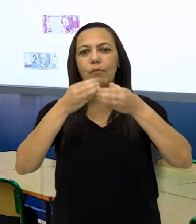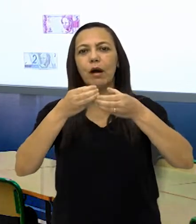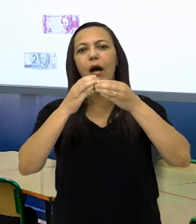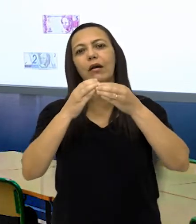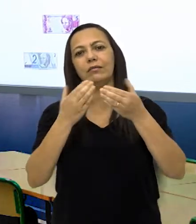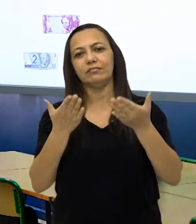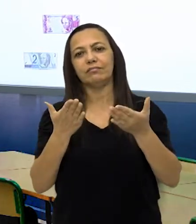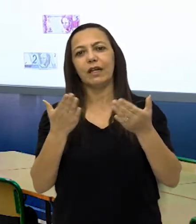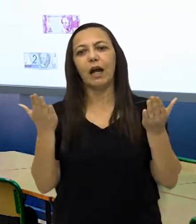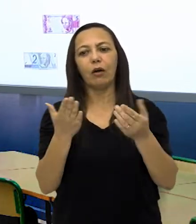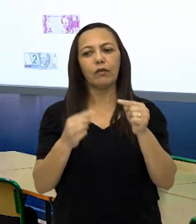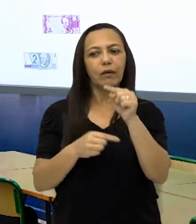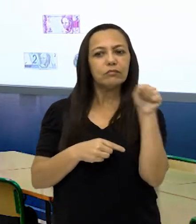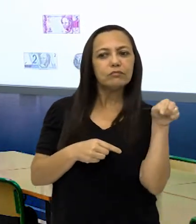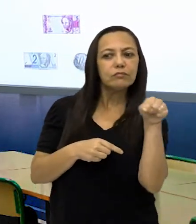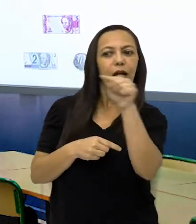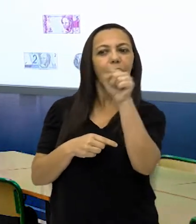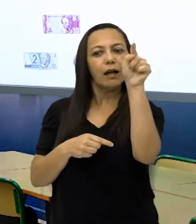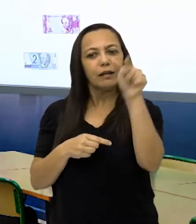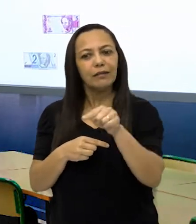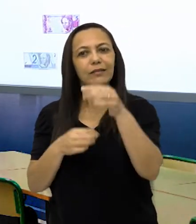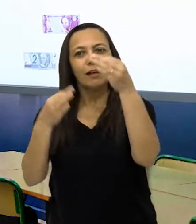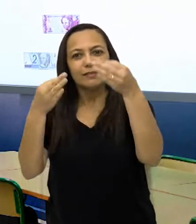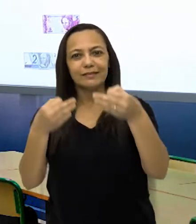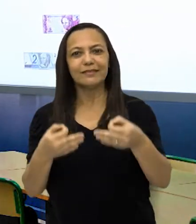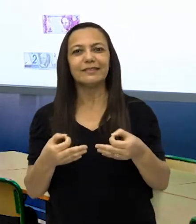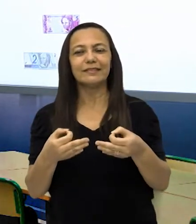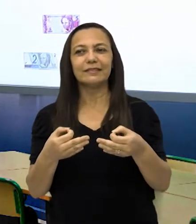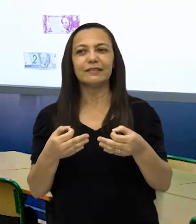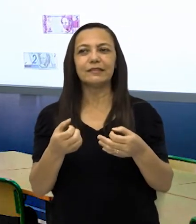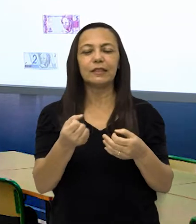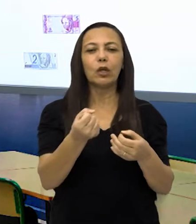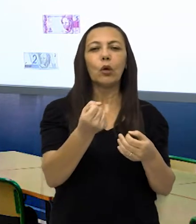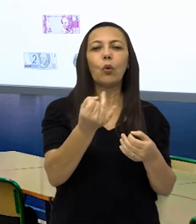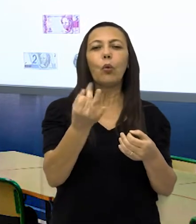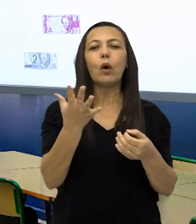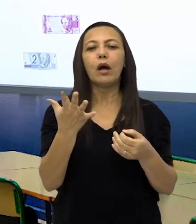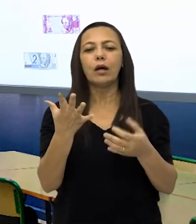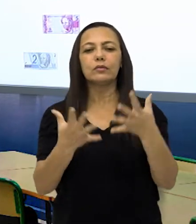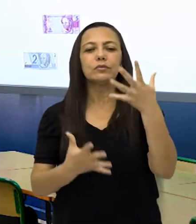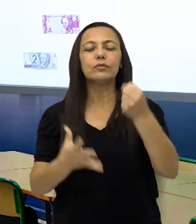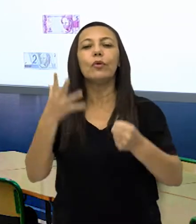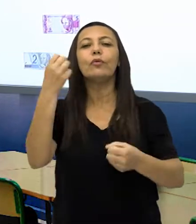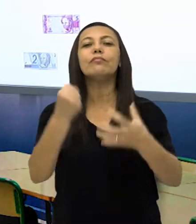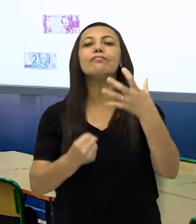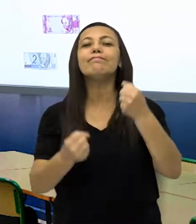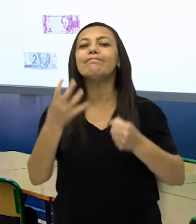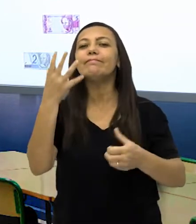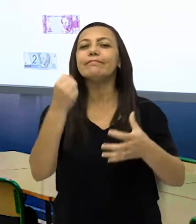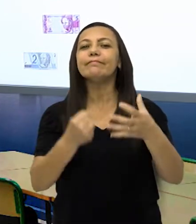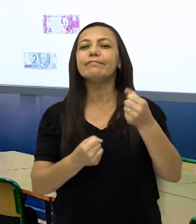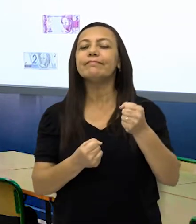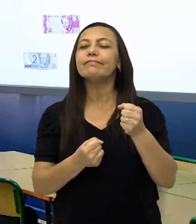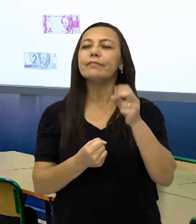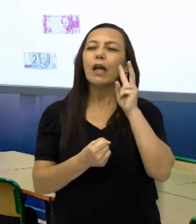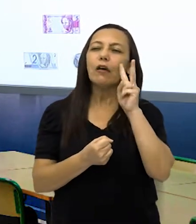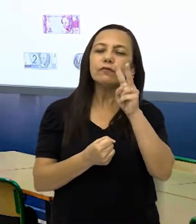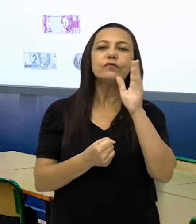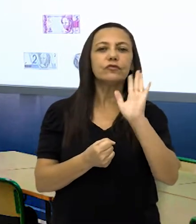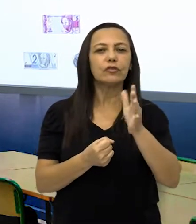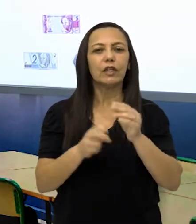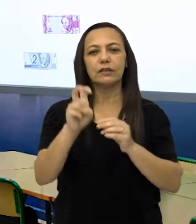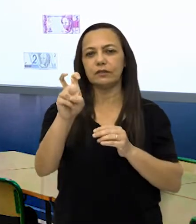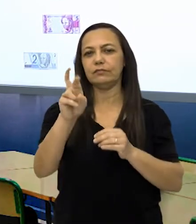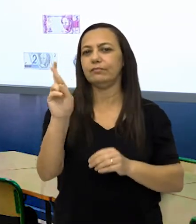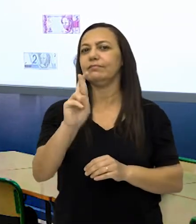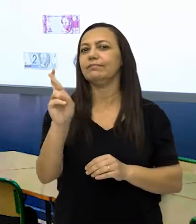correspondente a cada produto. E aí, quanto é que custa o leite? Vimos que ele custa R